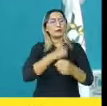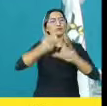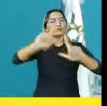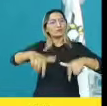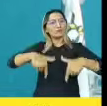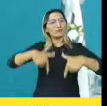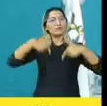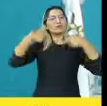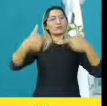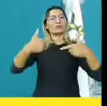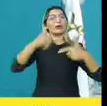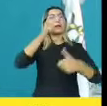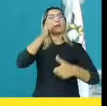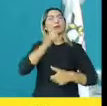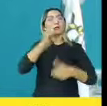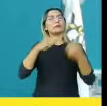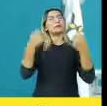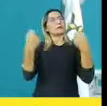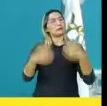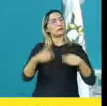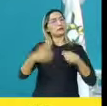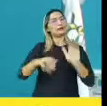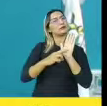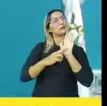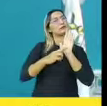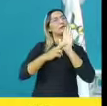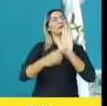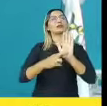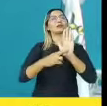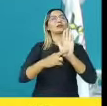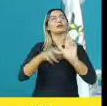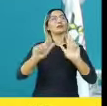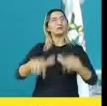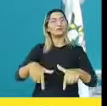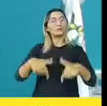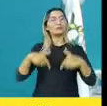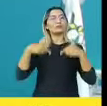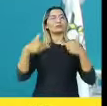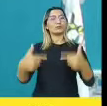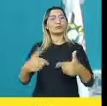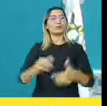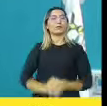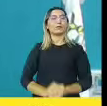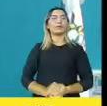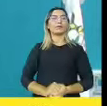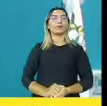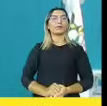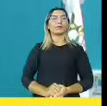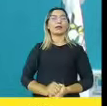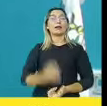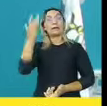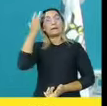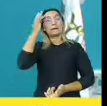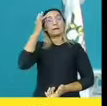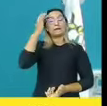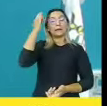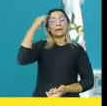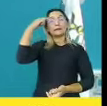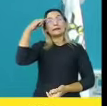ter representatividade. Eu pensei que nós teríamos três mulheres, quatro mulheres, na atual legislatura de Parnaíba.